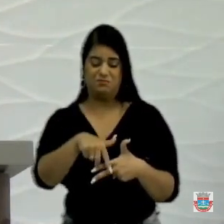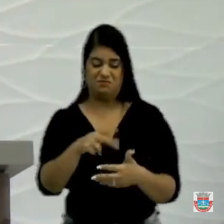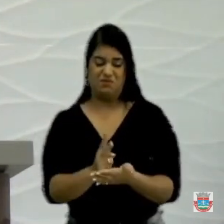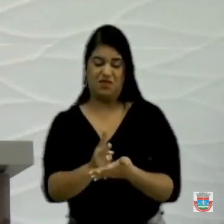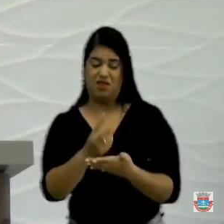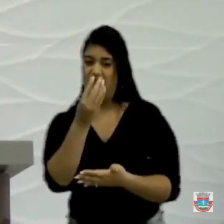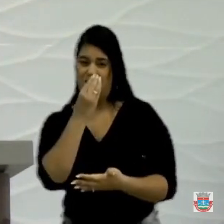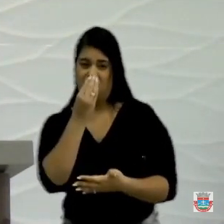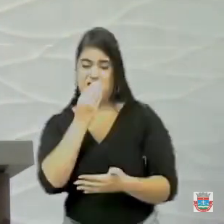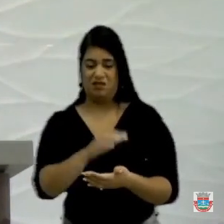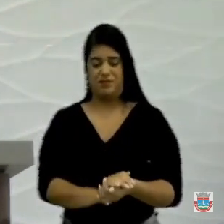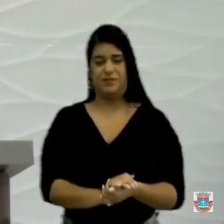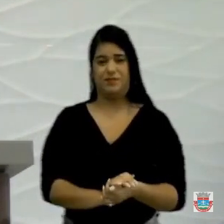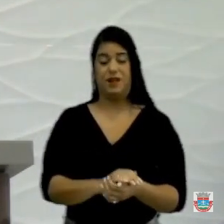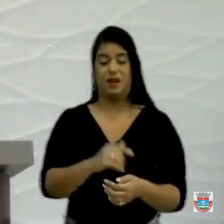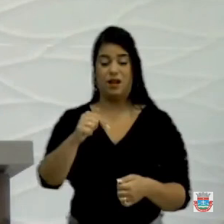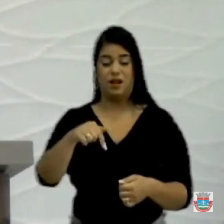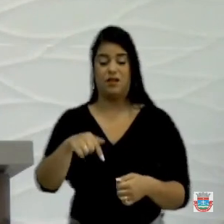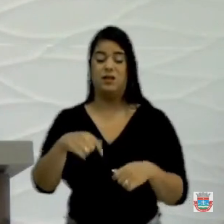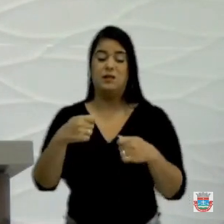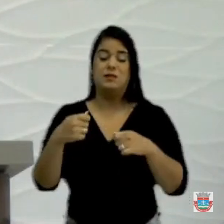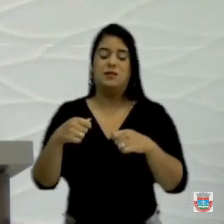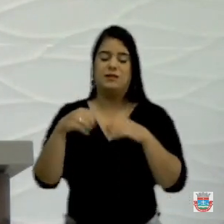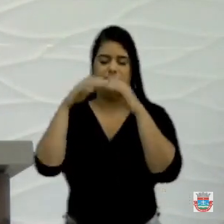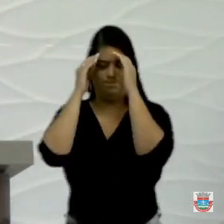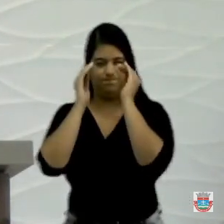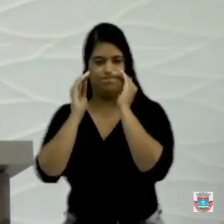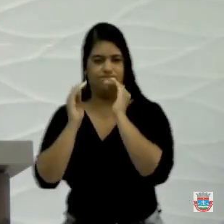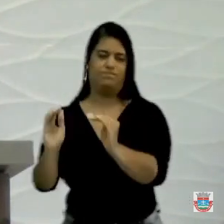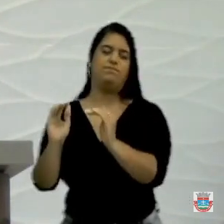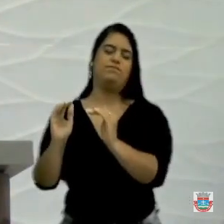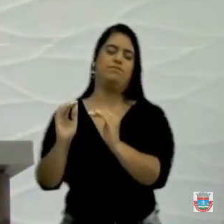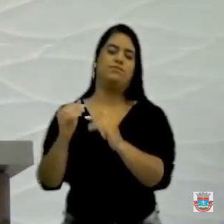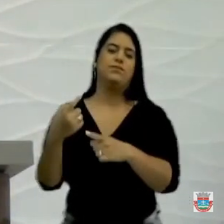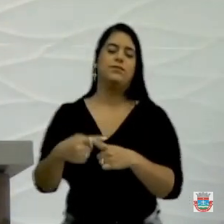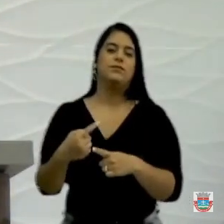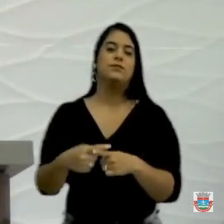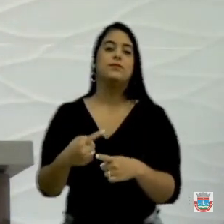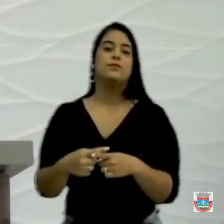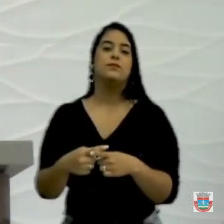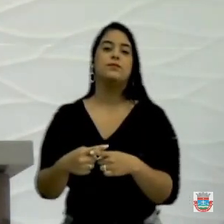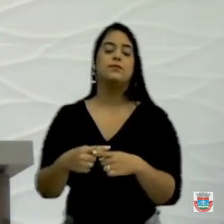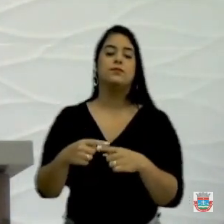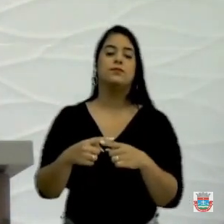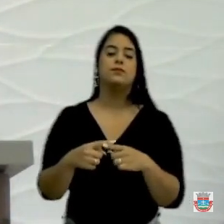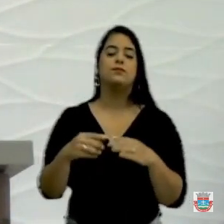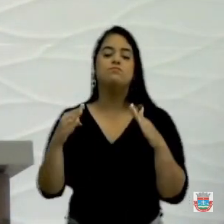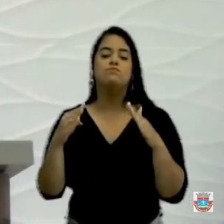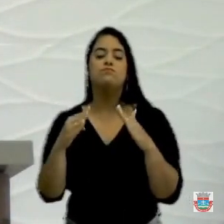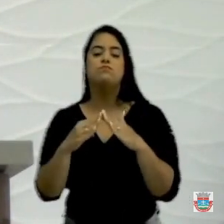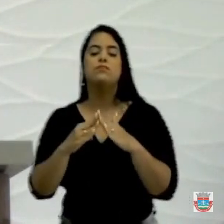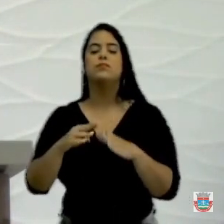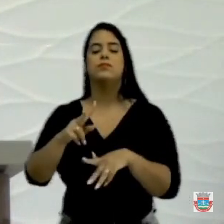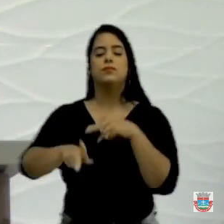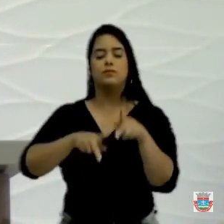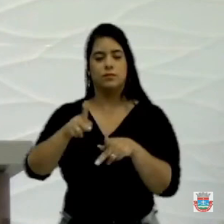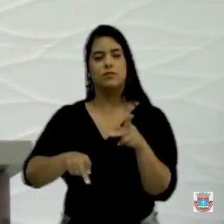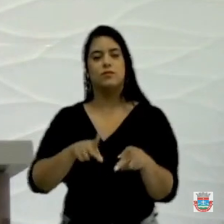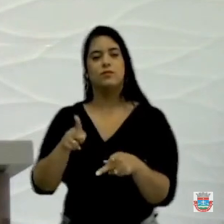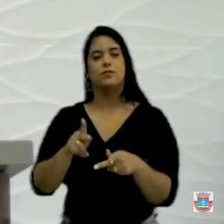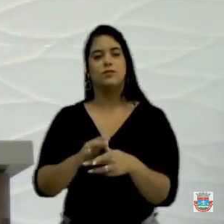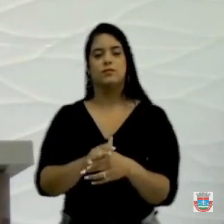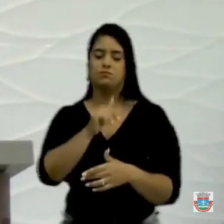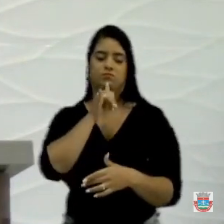circo não, senhor presidente, Aqui é uma casa para ser respeitada, aqui é a casa do povo. Aqui é a casa do povo. Quero dizer,